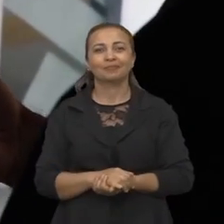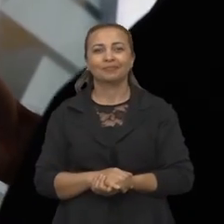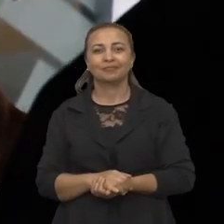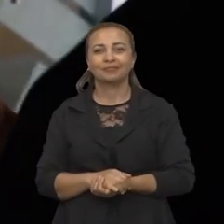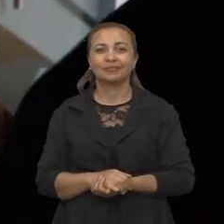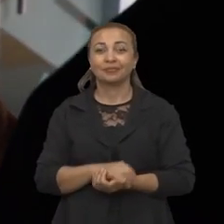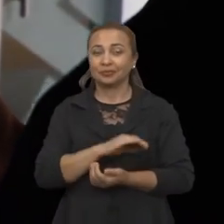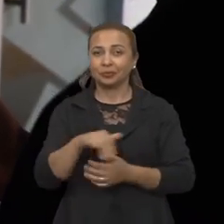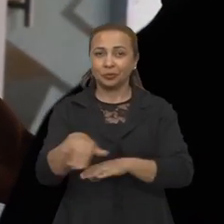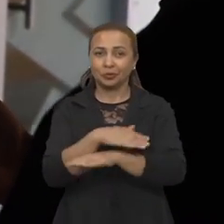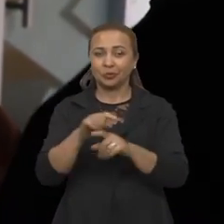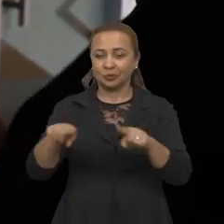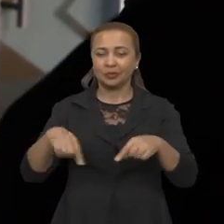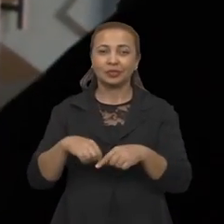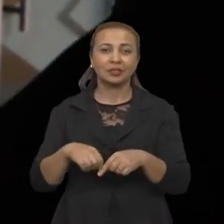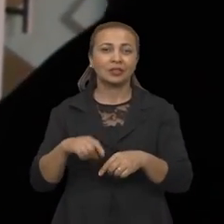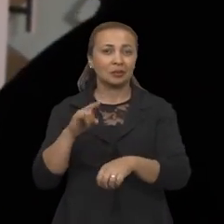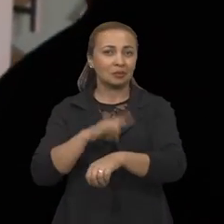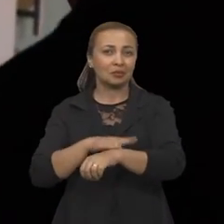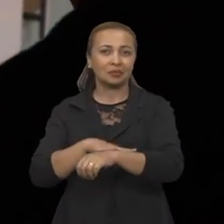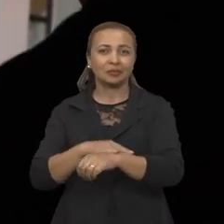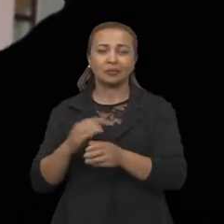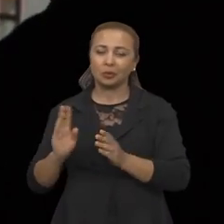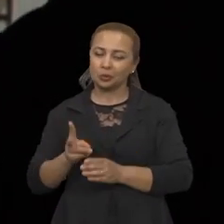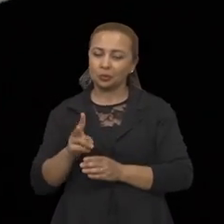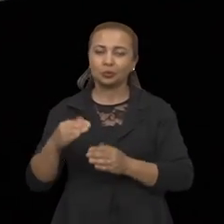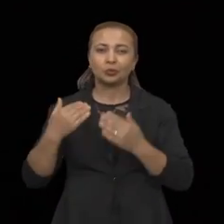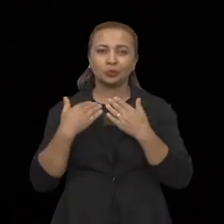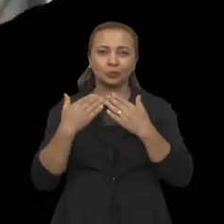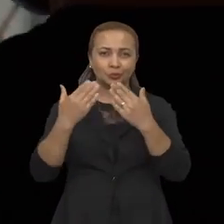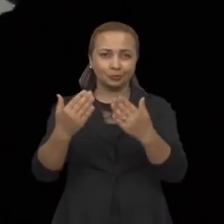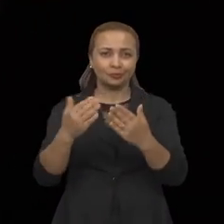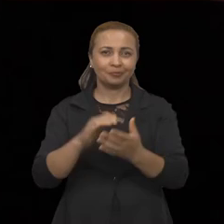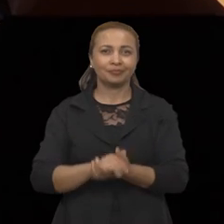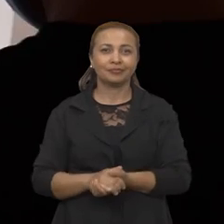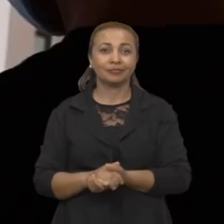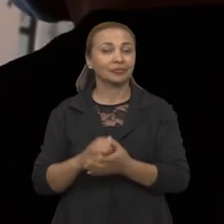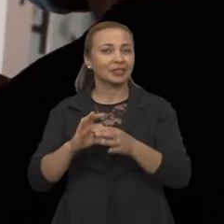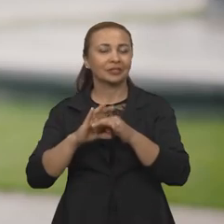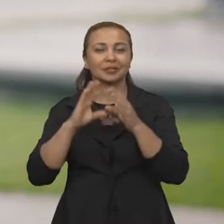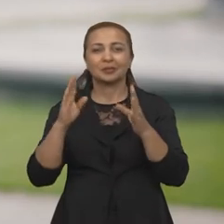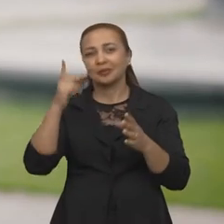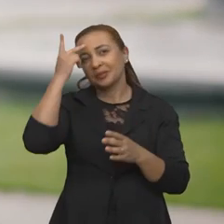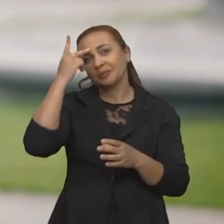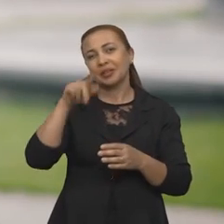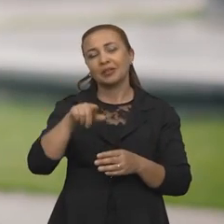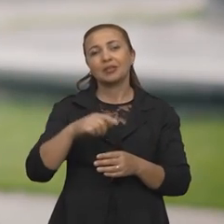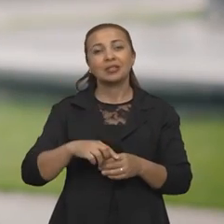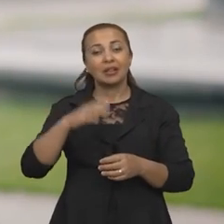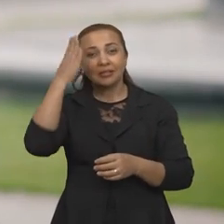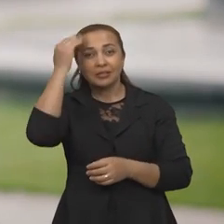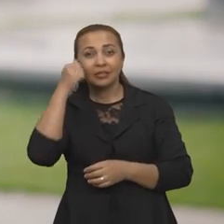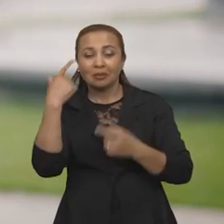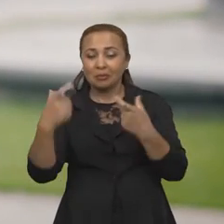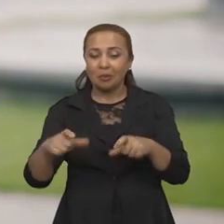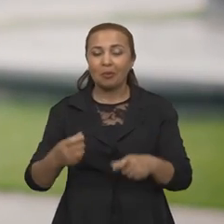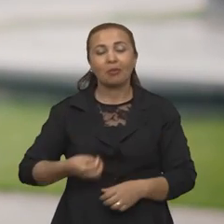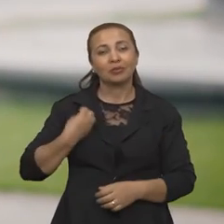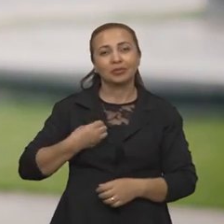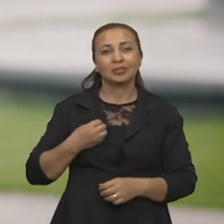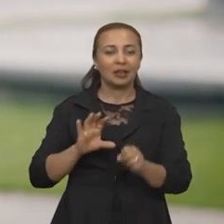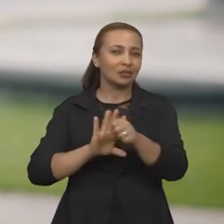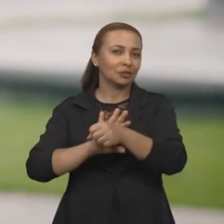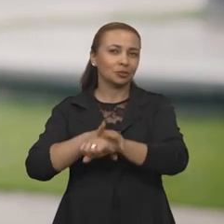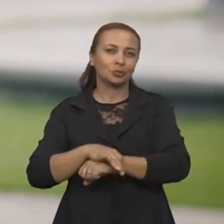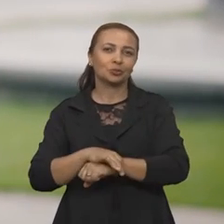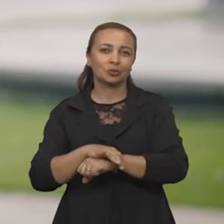Local atual. Corredor, salas, banheiros. Siga em frente. Ele dá completamente autonomia para que você se localize de